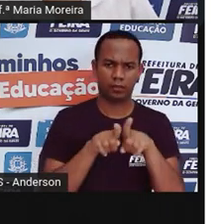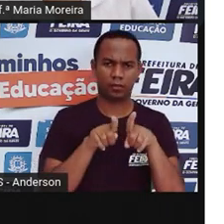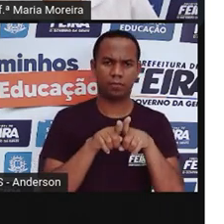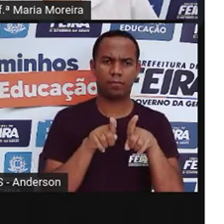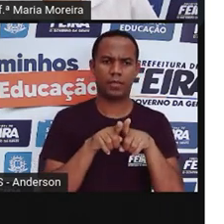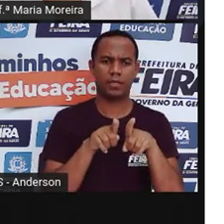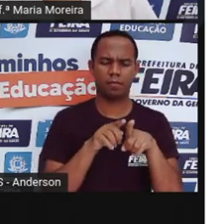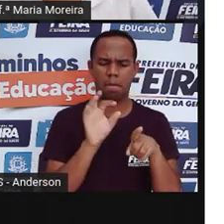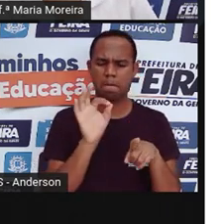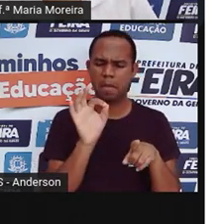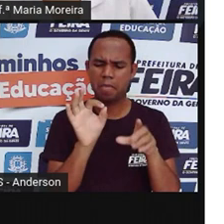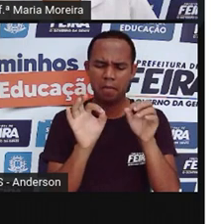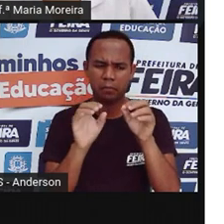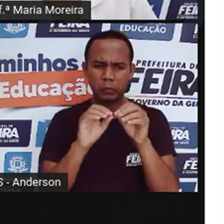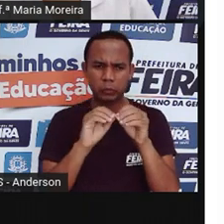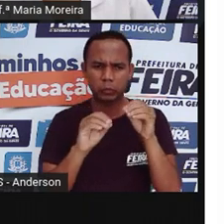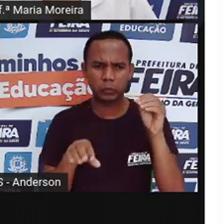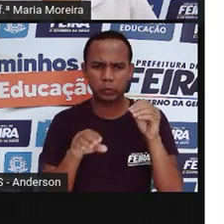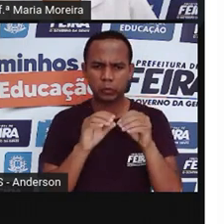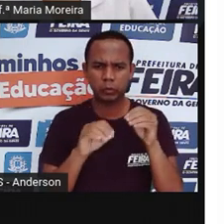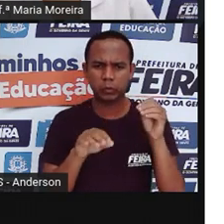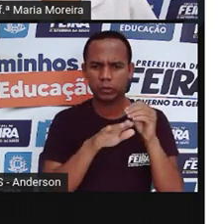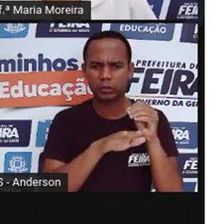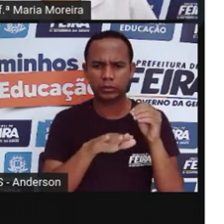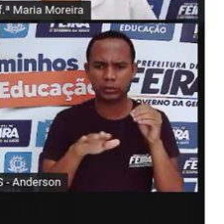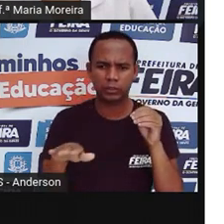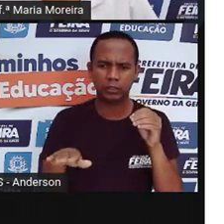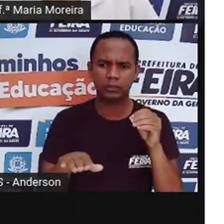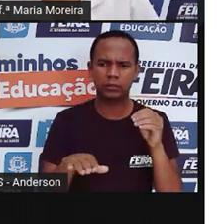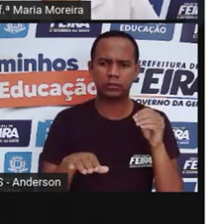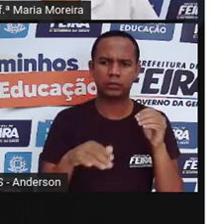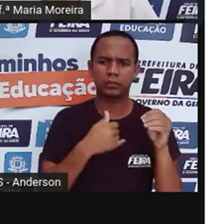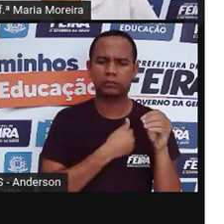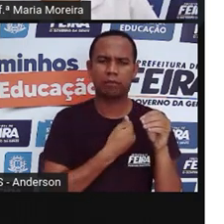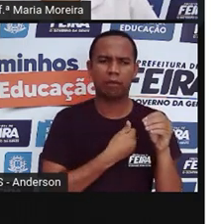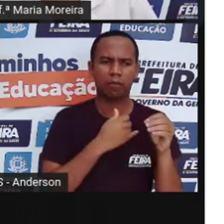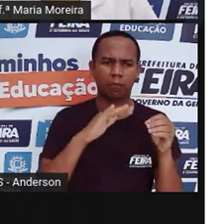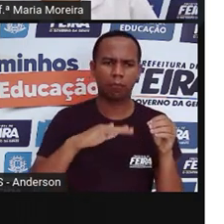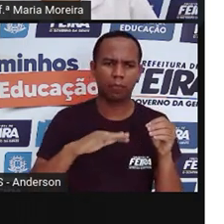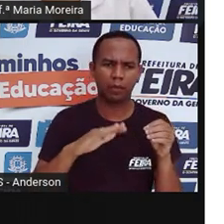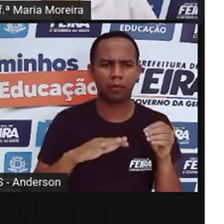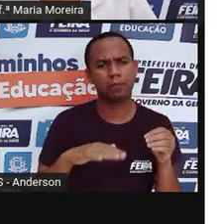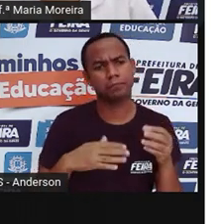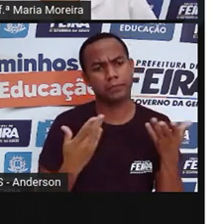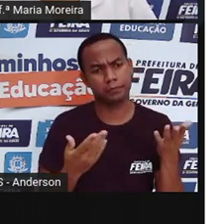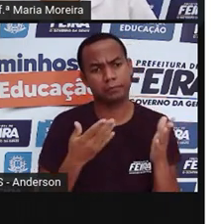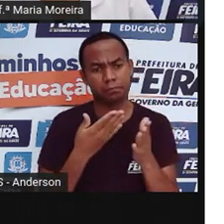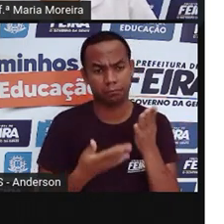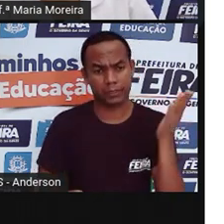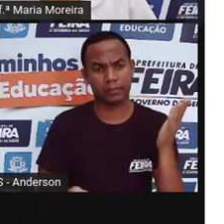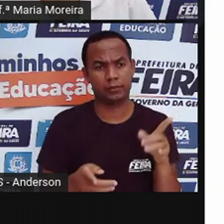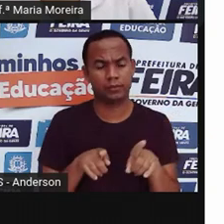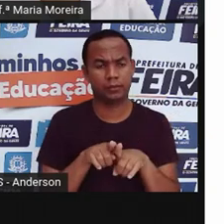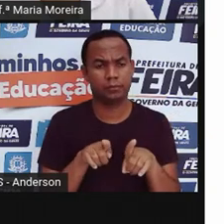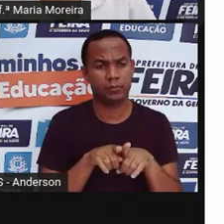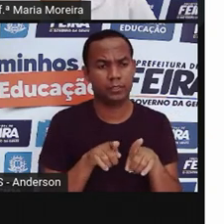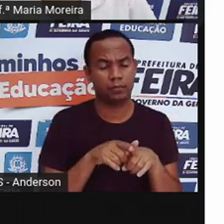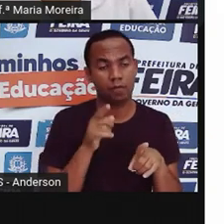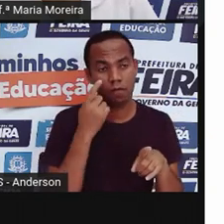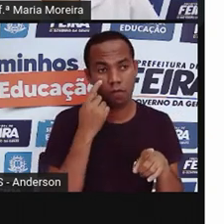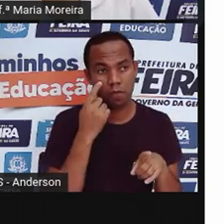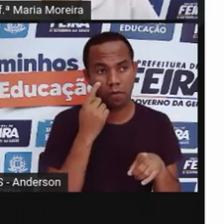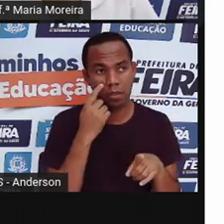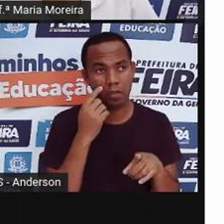pequenas ou que possam se soltar no caso das crianças com menos de três anos, observe se o brinquedo ele é certificado pelo Inmetro, que foi que a prova